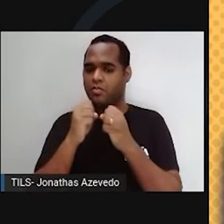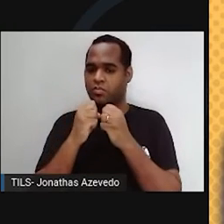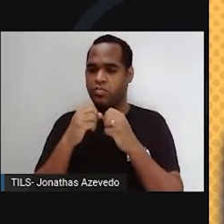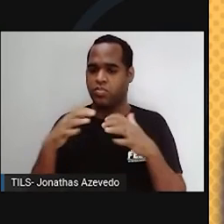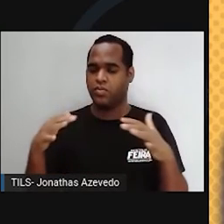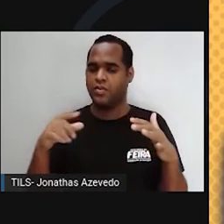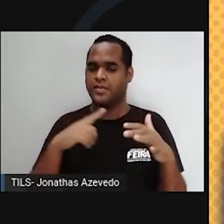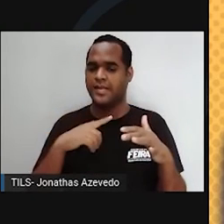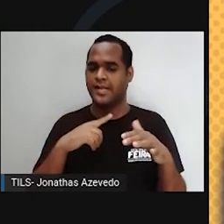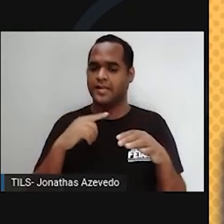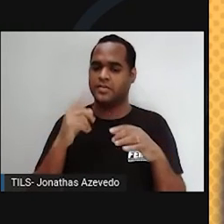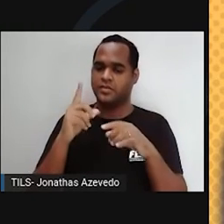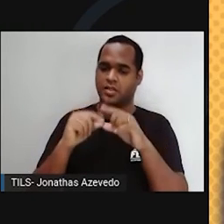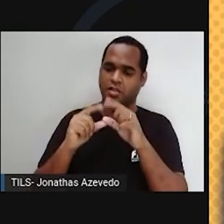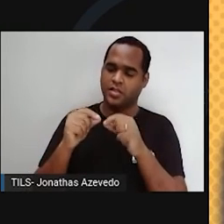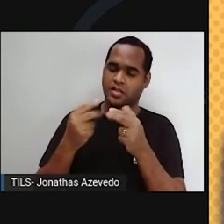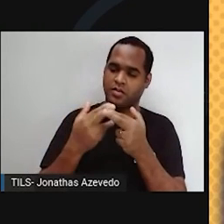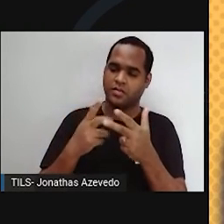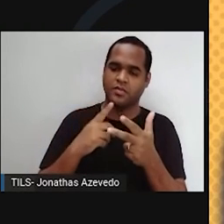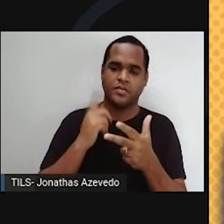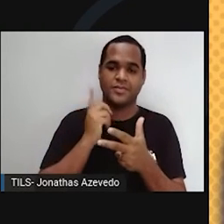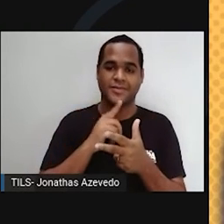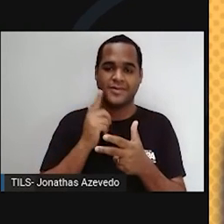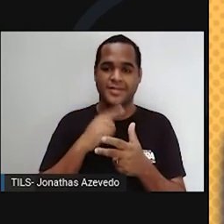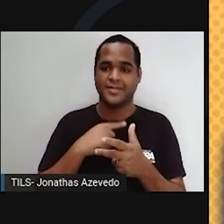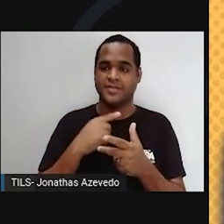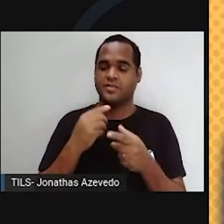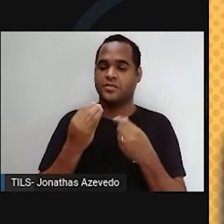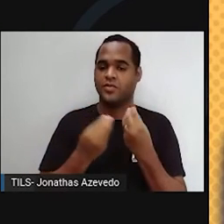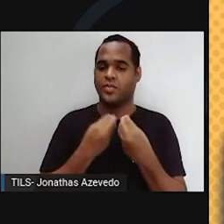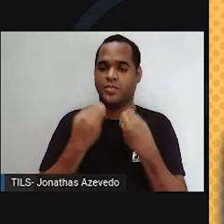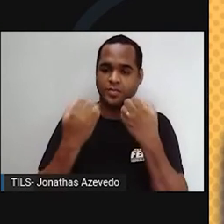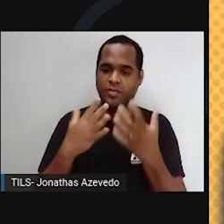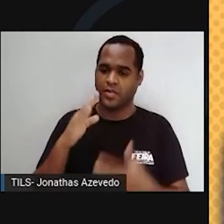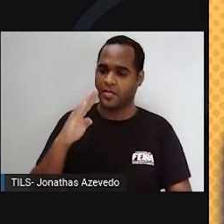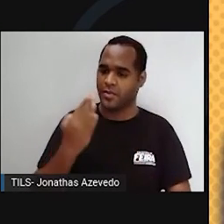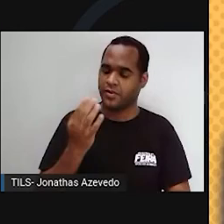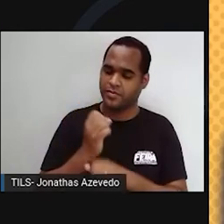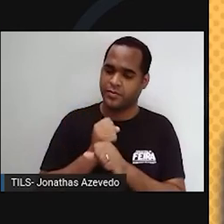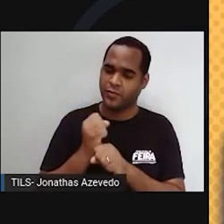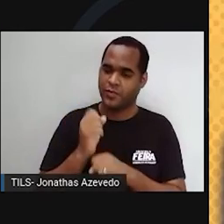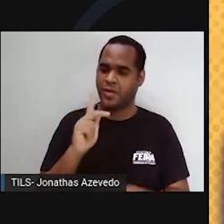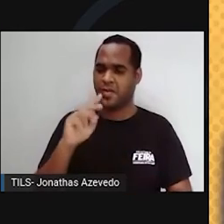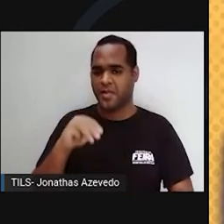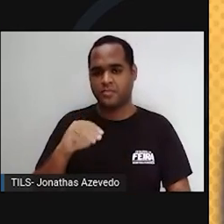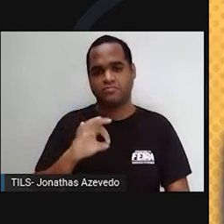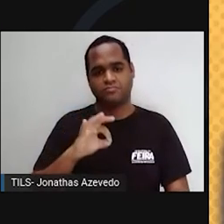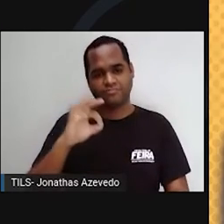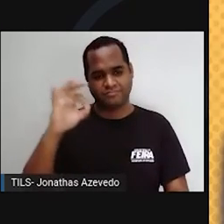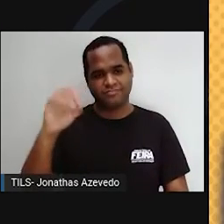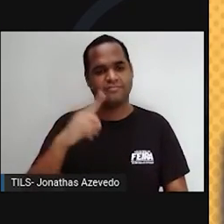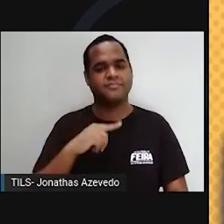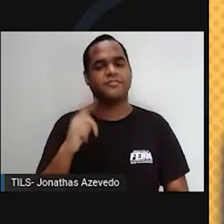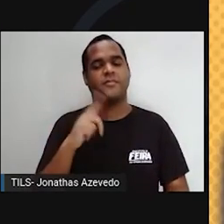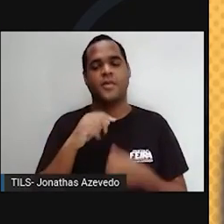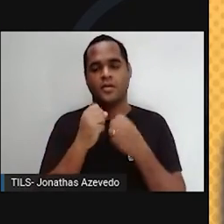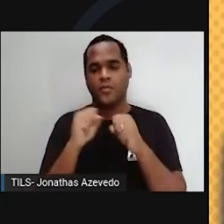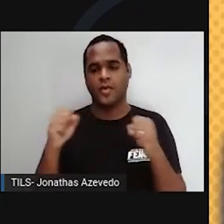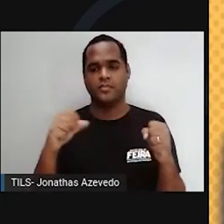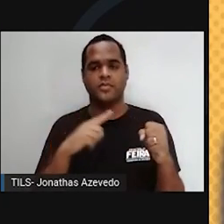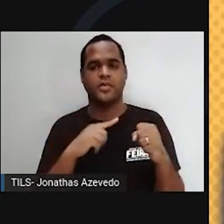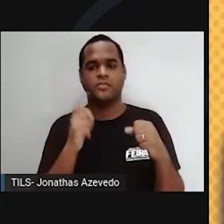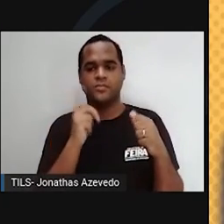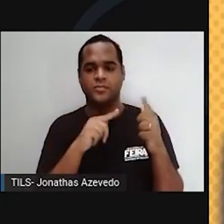virar uma estrela desse tipo. Essa expansão pode se estender por milhões de quilômetros e será grande o suficiente para engolir os